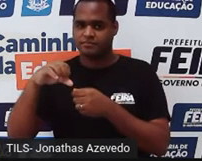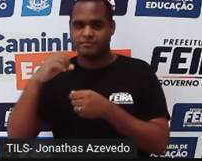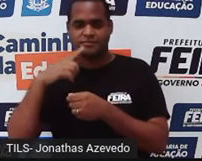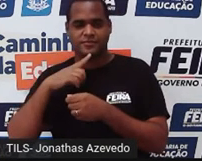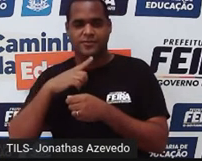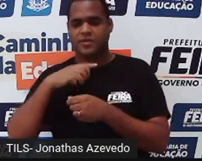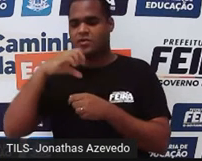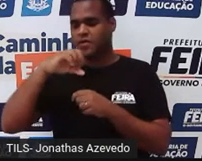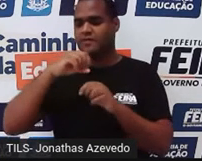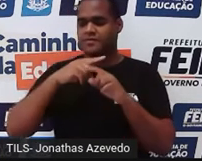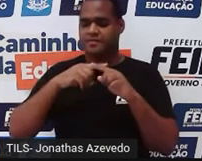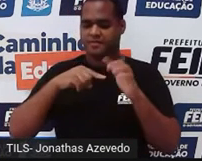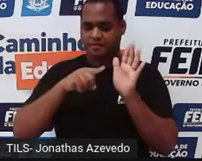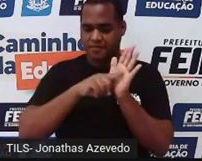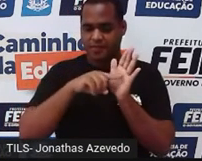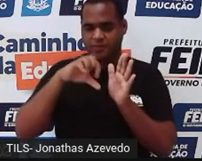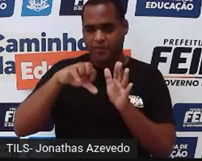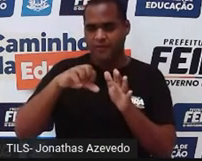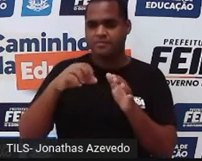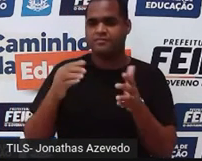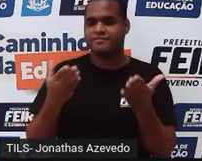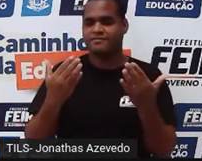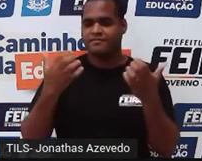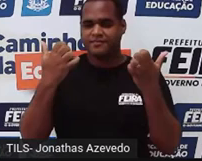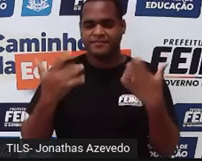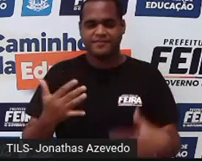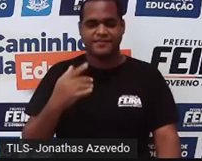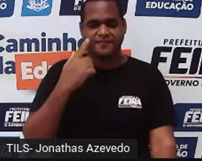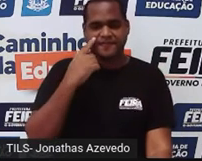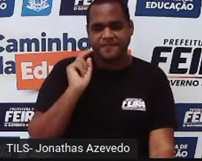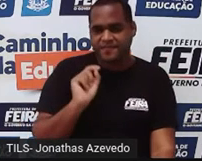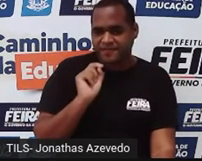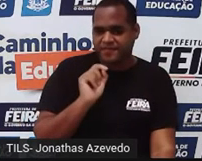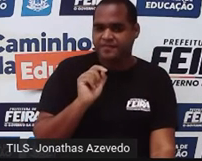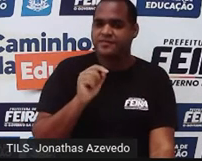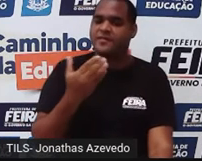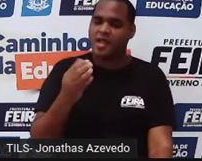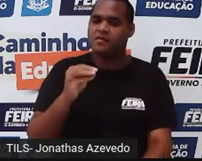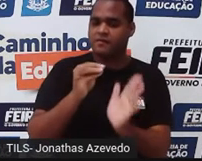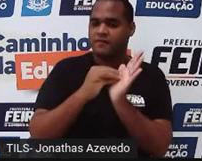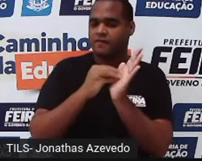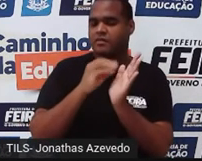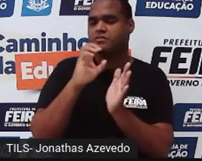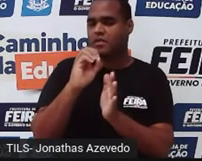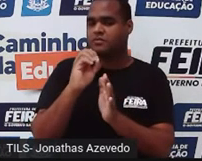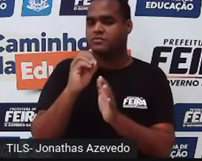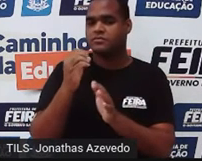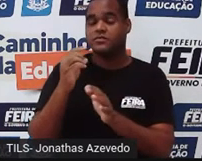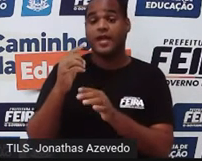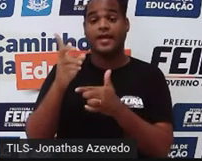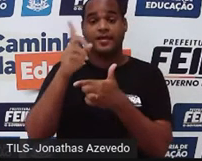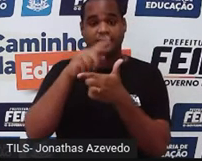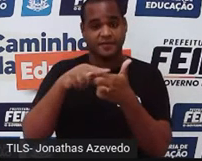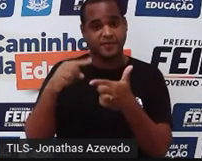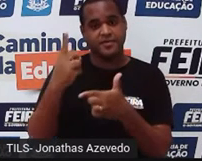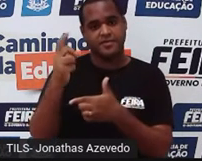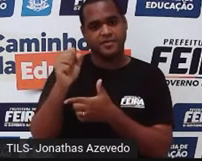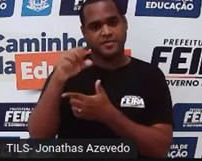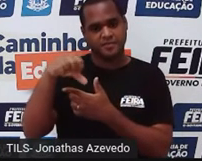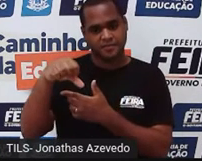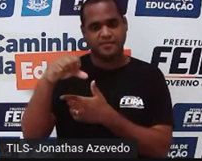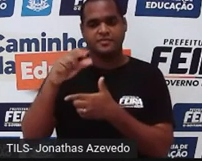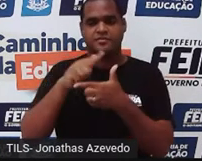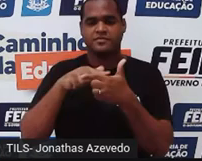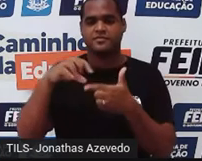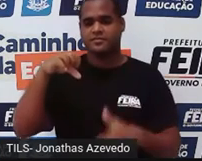fazer 9 menos 9 e ver que isso, o resto é 0. Então, dividir 189 por 9, o resultado